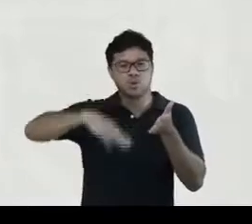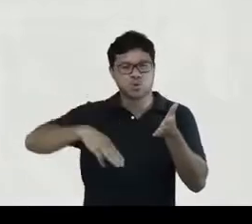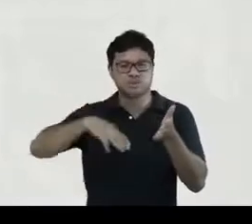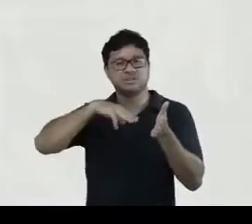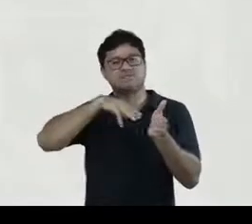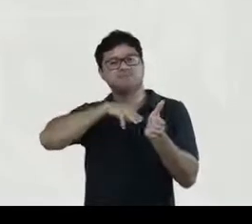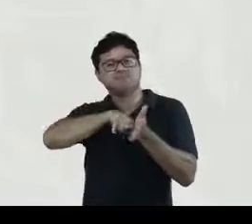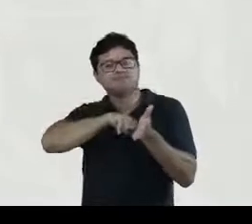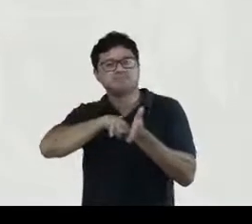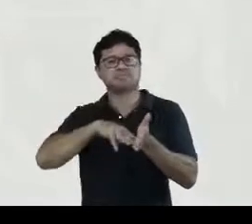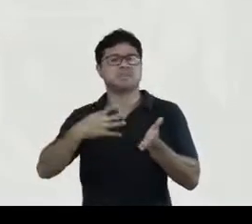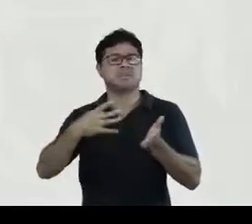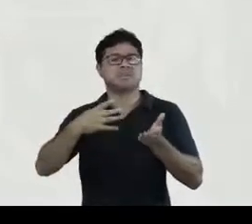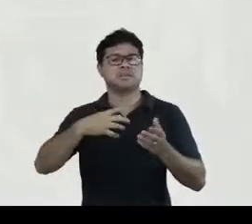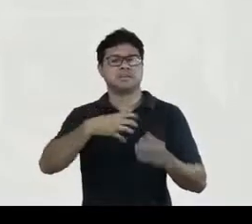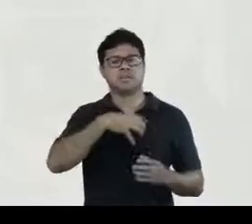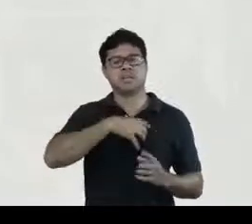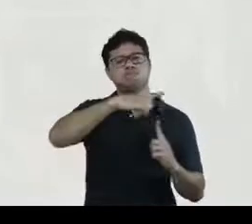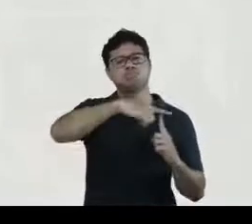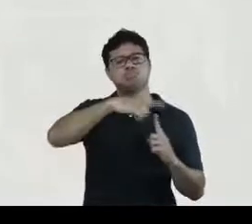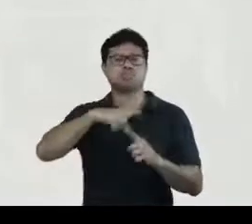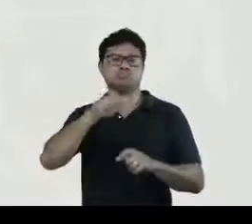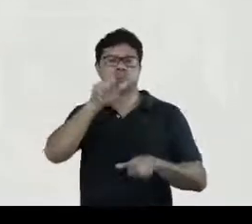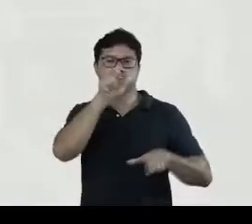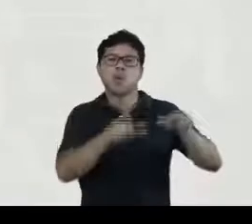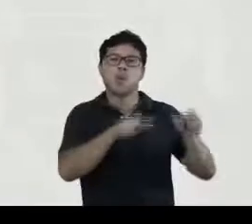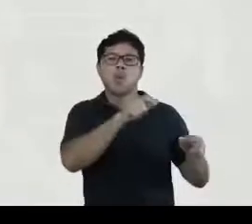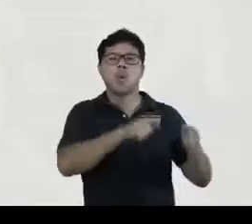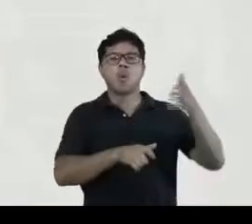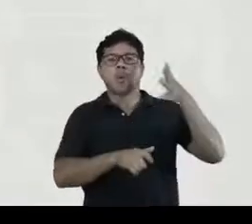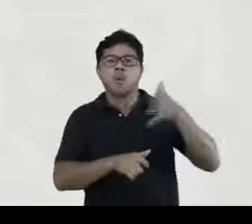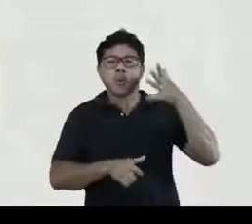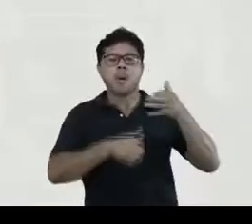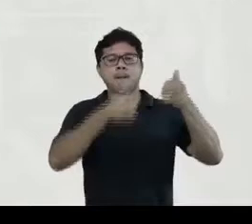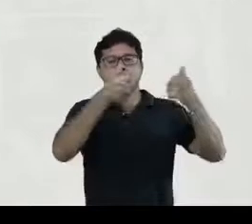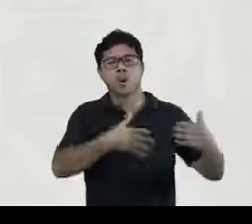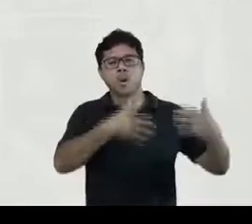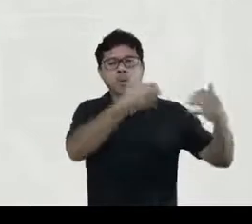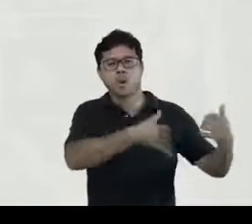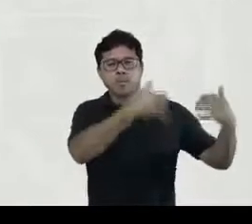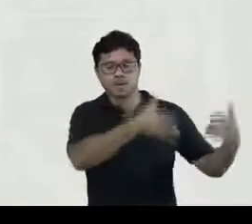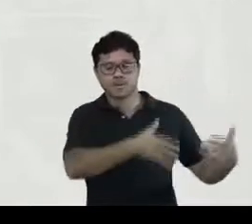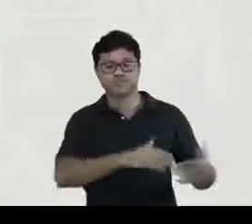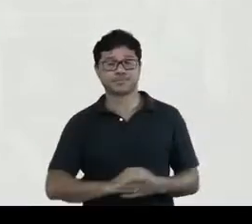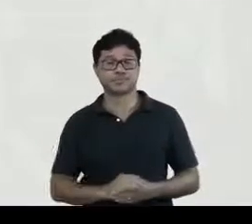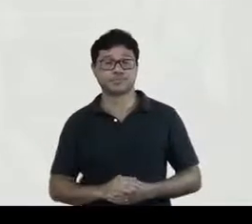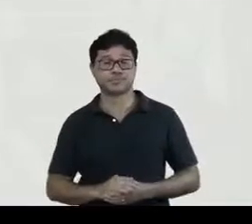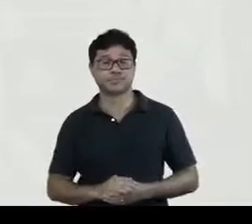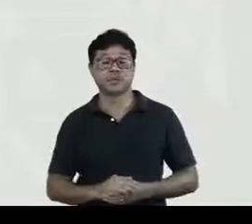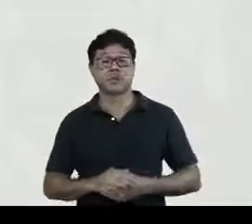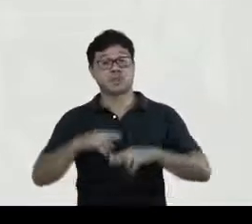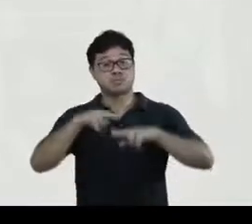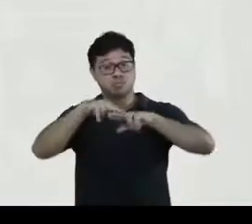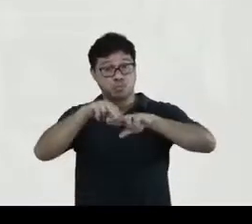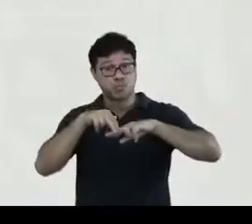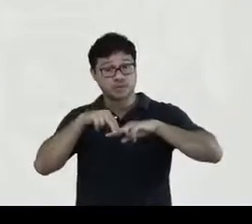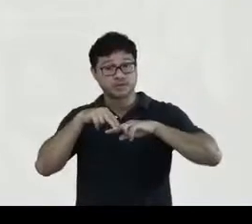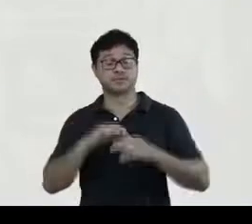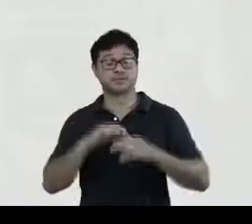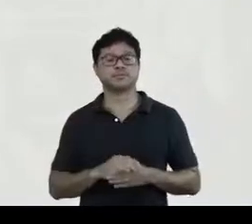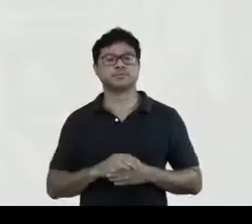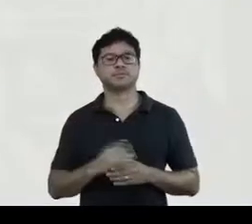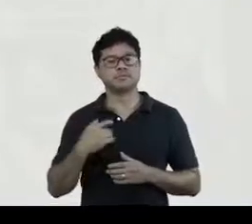foram adotadas pelos senhores em suas investigações. Então, nesse aspecto,